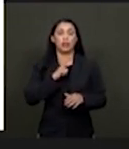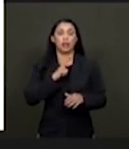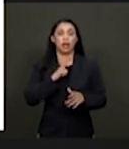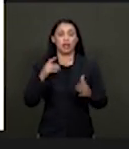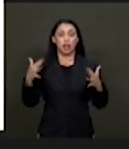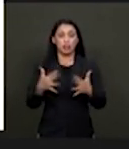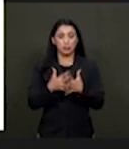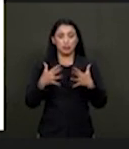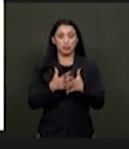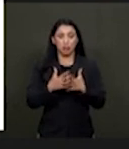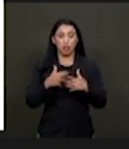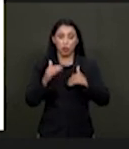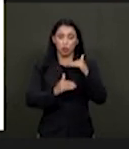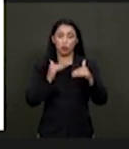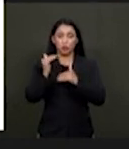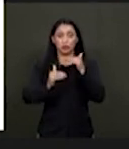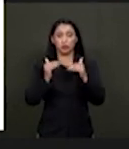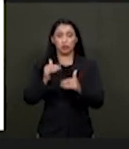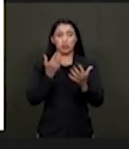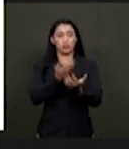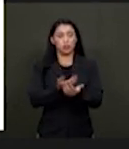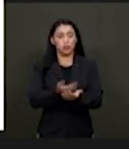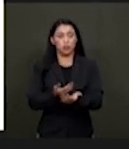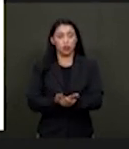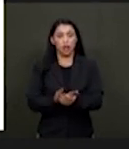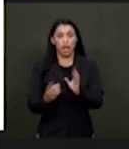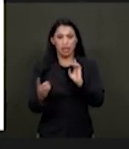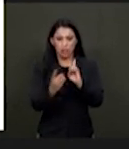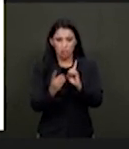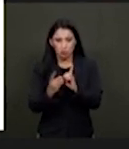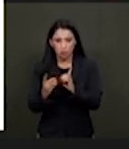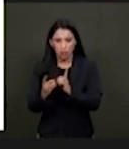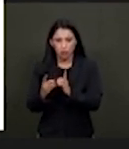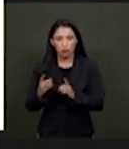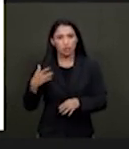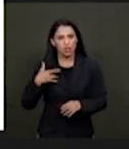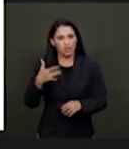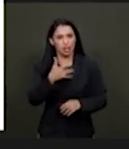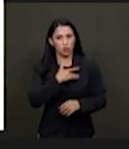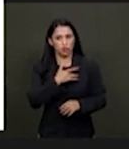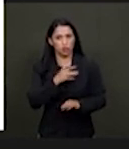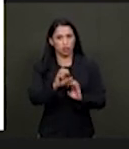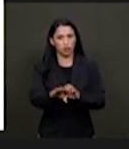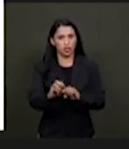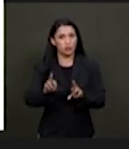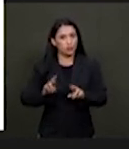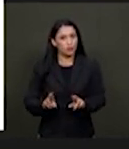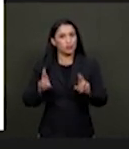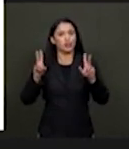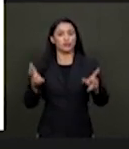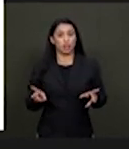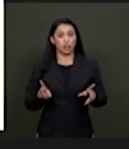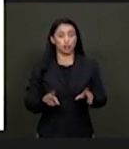já dito aqui ontem à tarde, atendimento de saúde e de educação são coisas diferentes. A educação está na